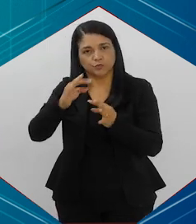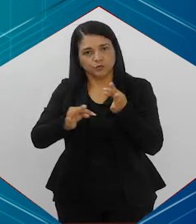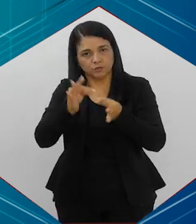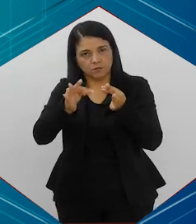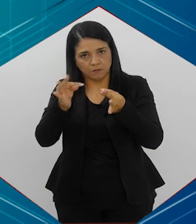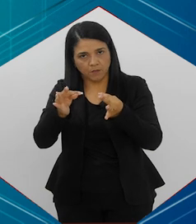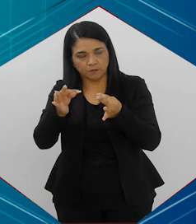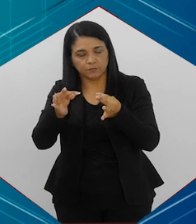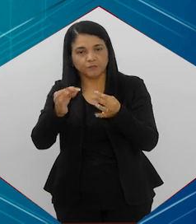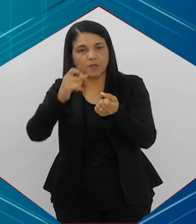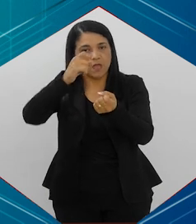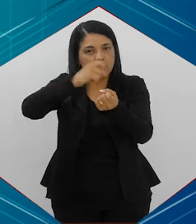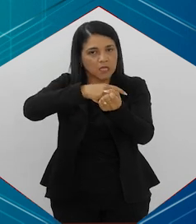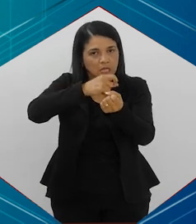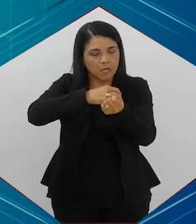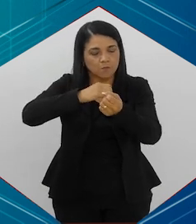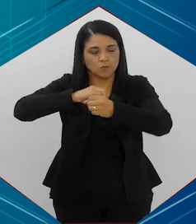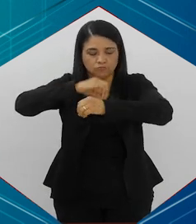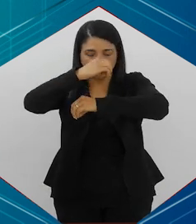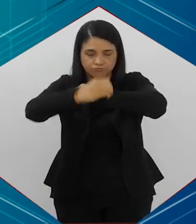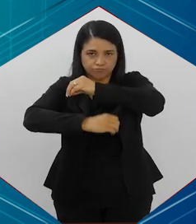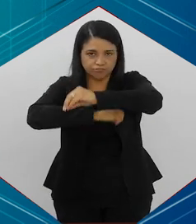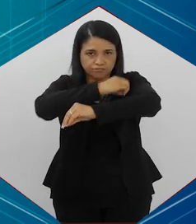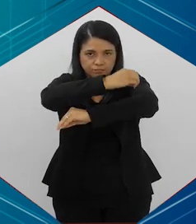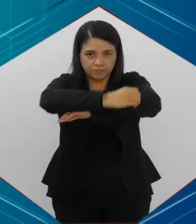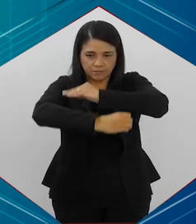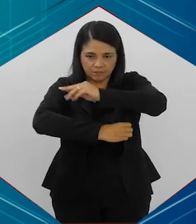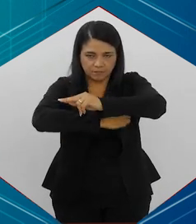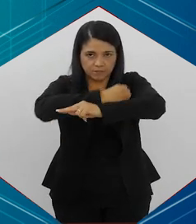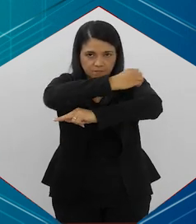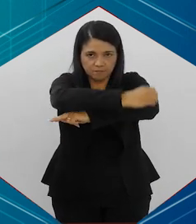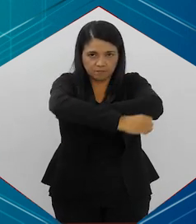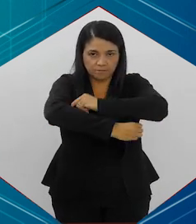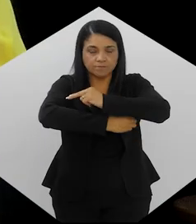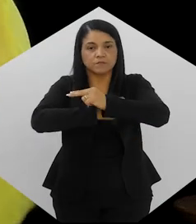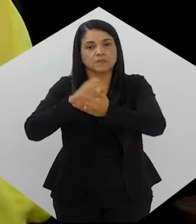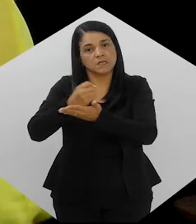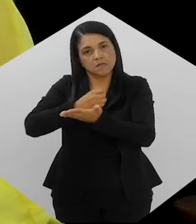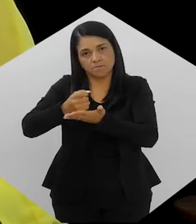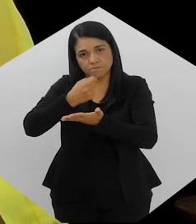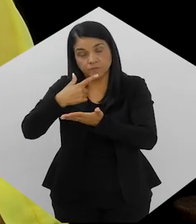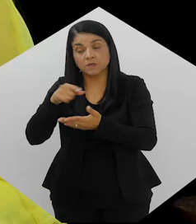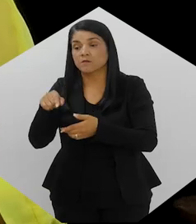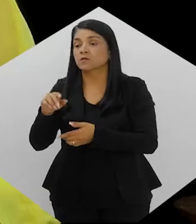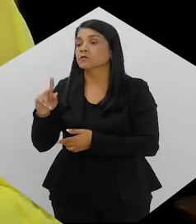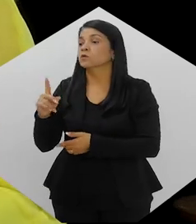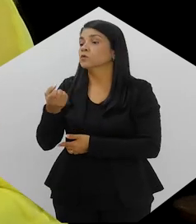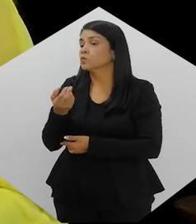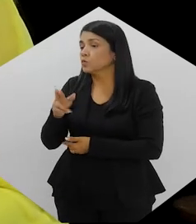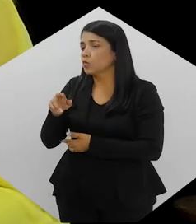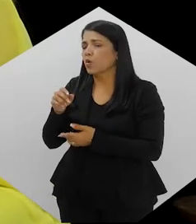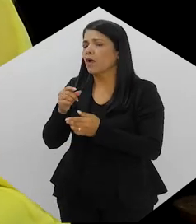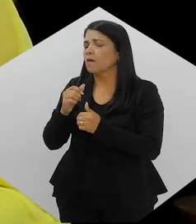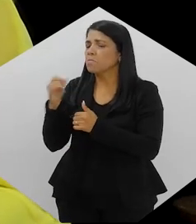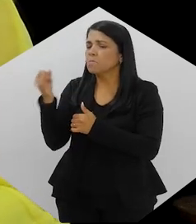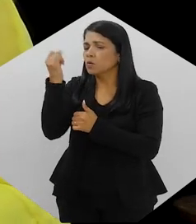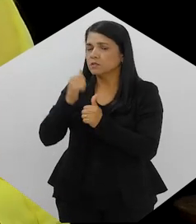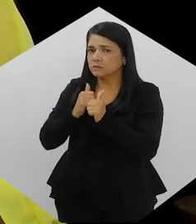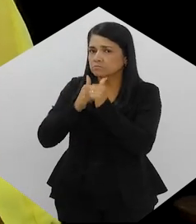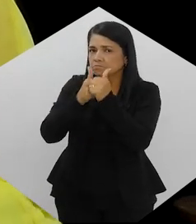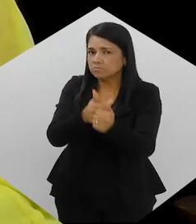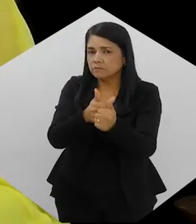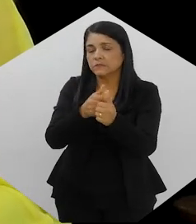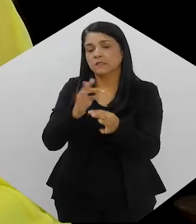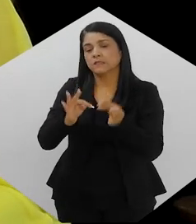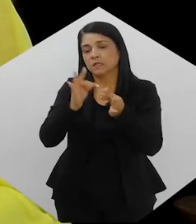tratamento que a gente tem hoje em dia, de uma forma bem resumida. Doutor Henrique, qual a importância de seguir com acompanhamento médico também,